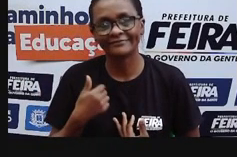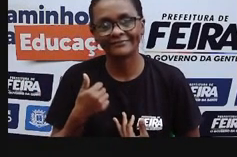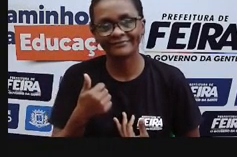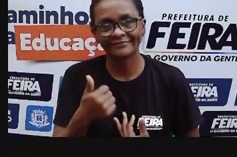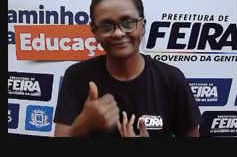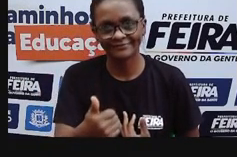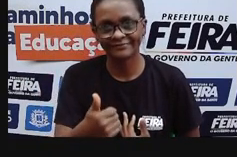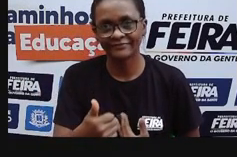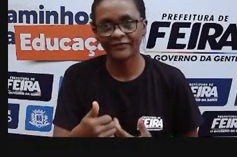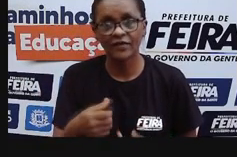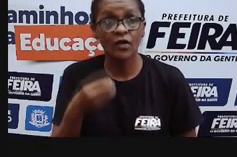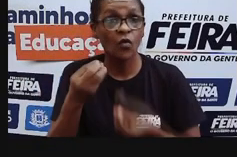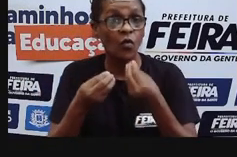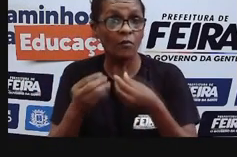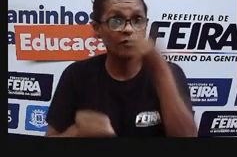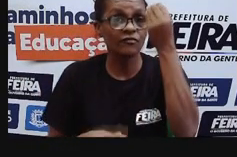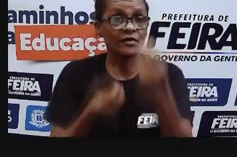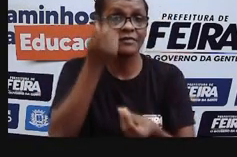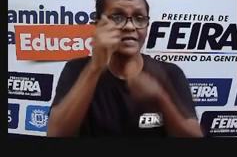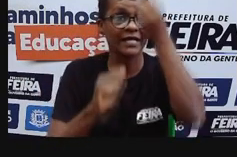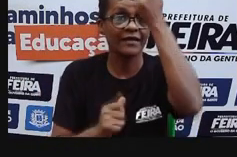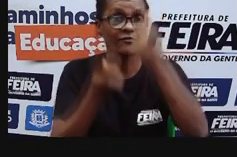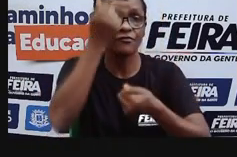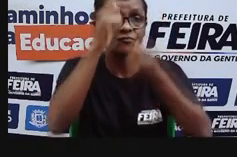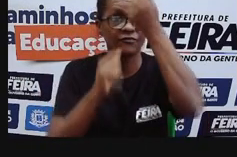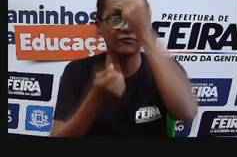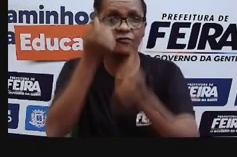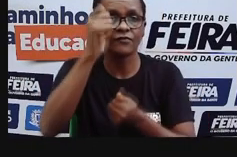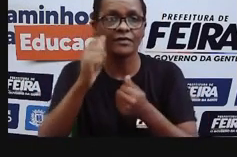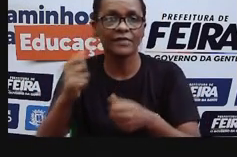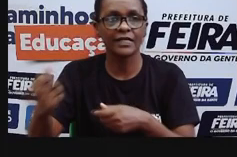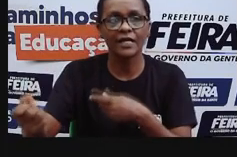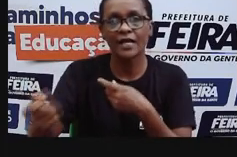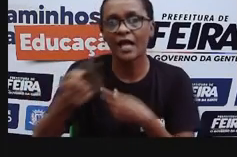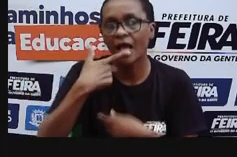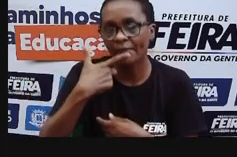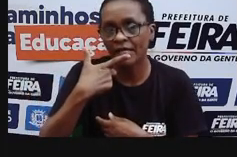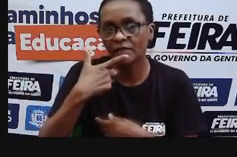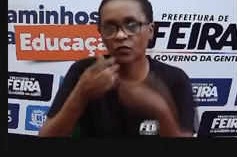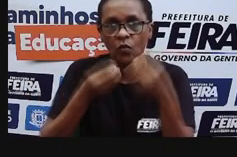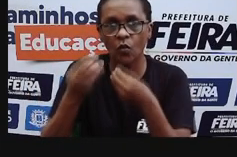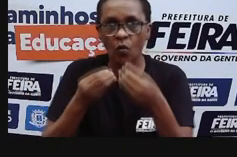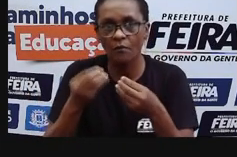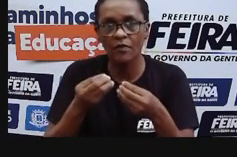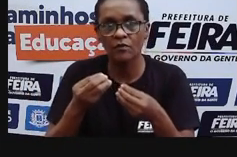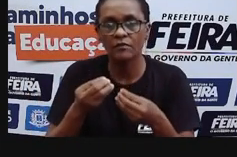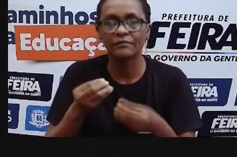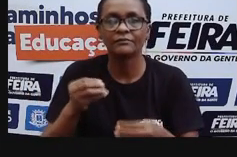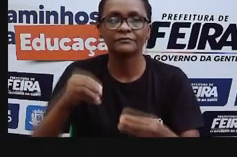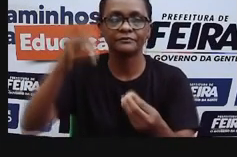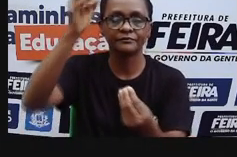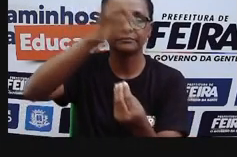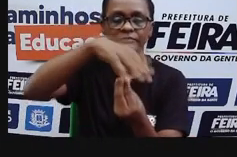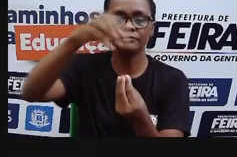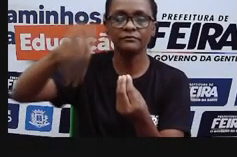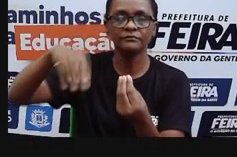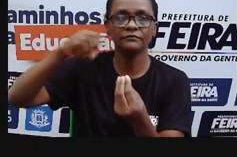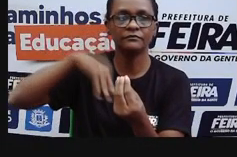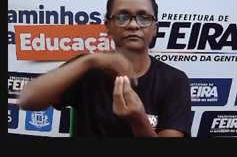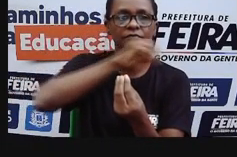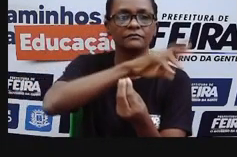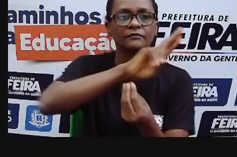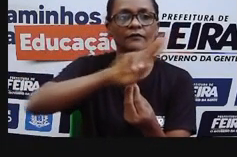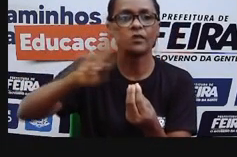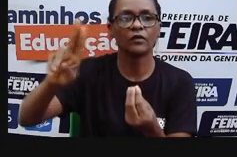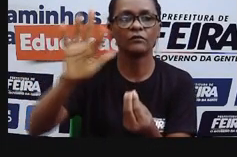e aí vai para as pessoas só a substância insulina que elas vão utilizar como remédio. Olha que interessante, olha